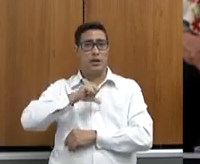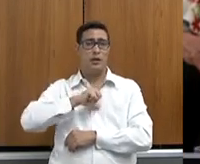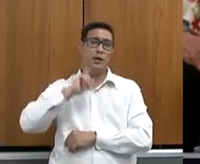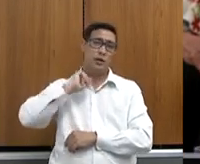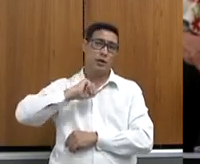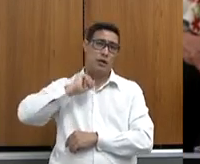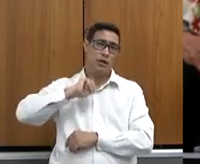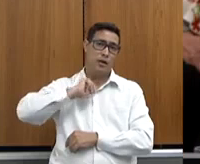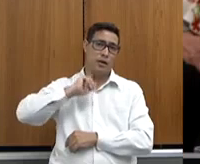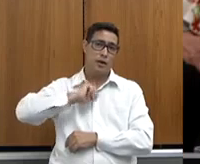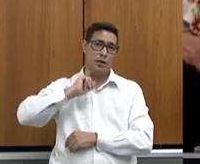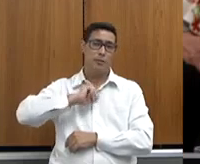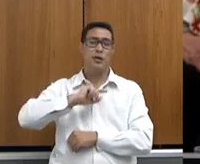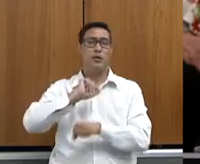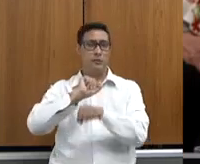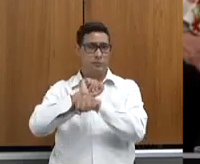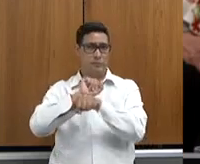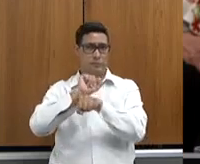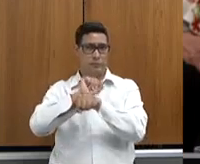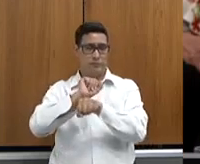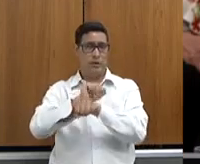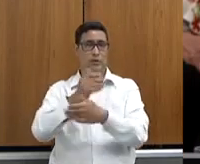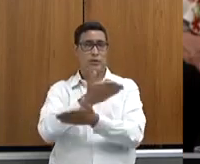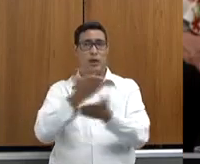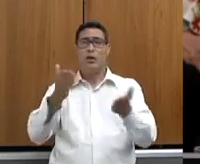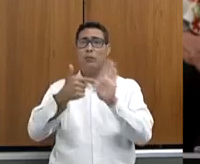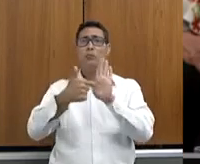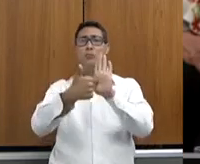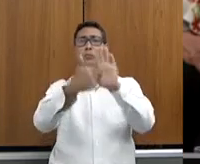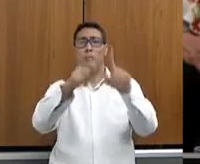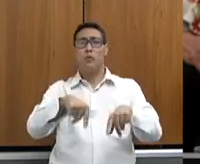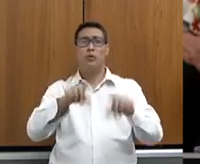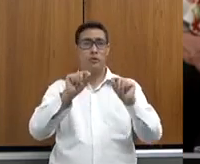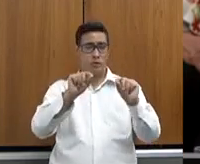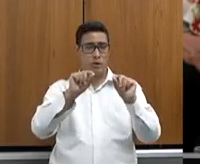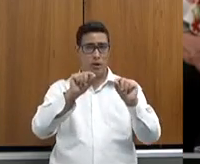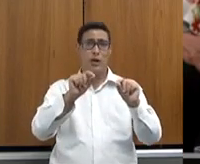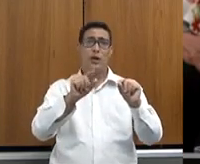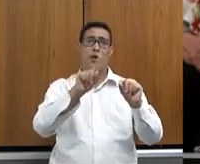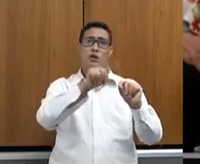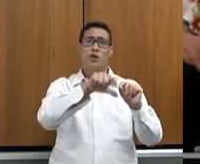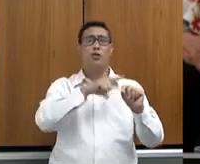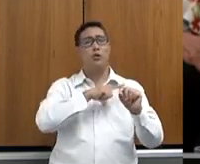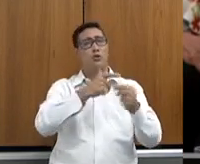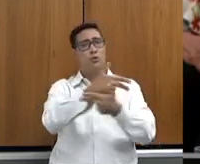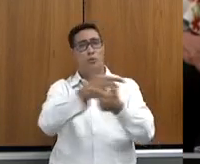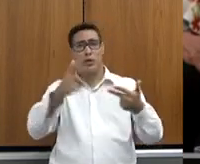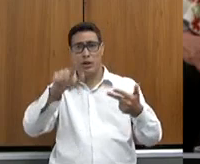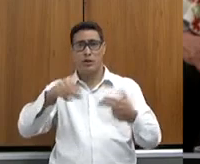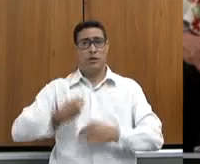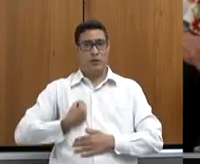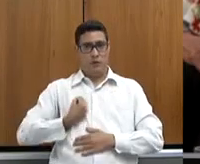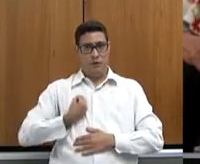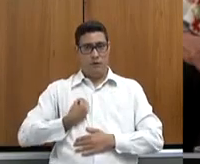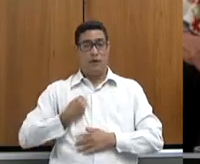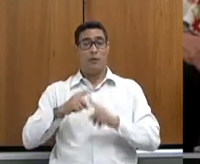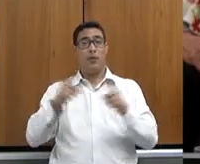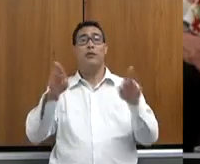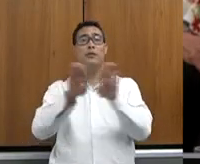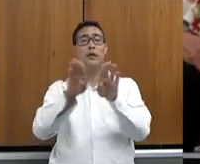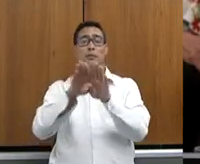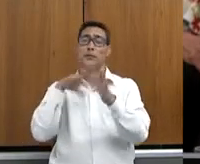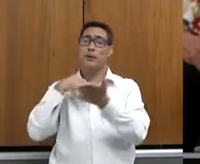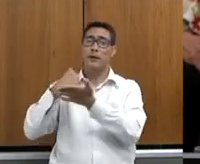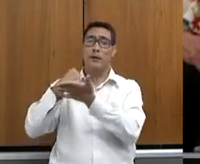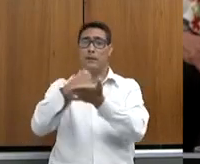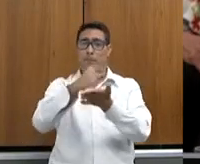um potencial muito grande. Então, isso mostra que não só de commodities nós estamos vivendo, mas estamos vivendo também de apoio